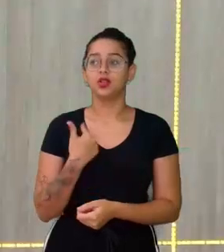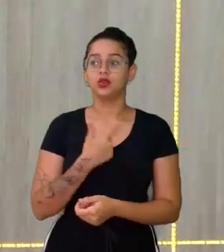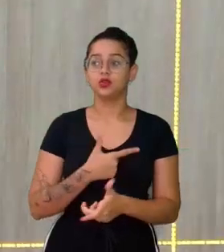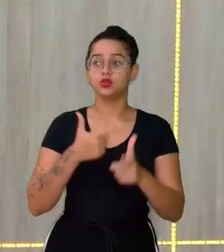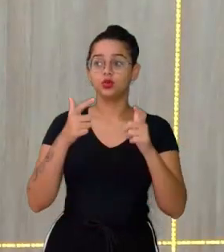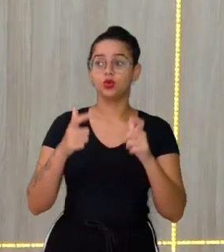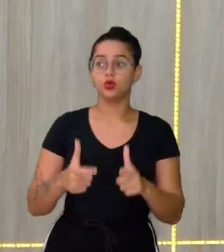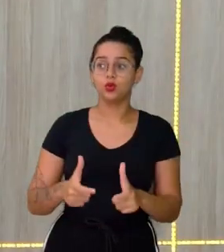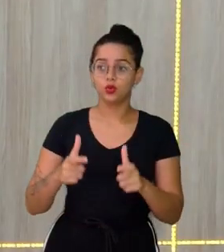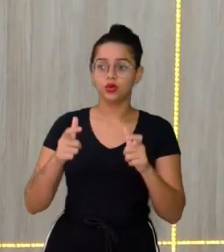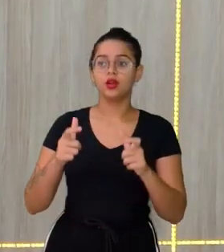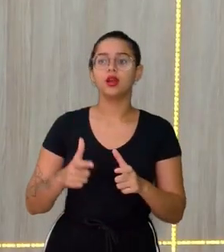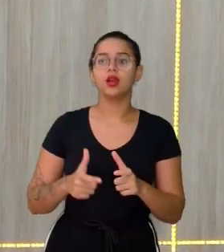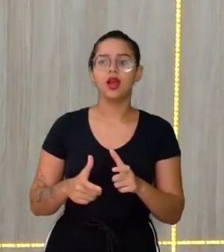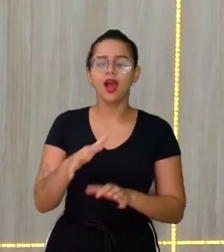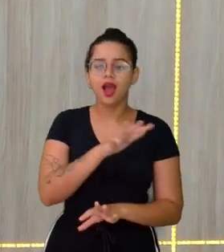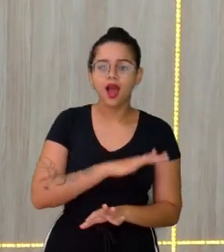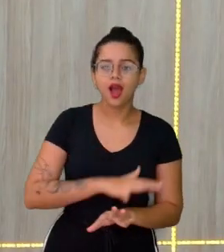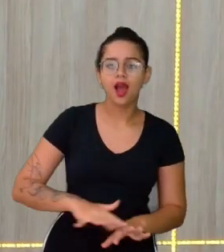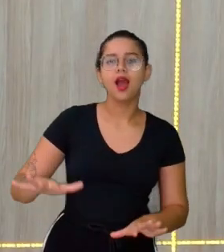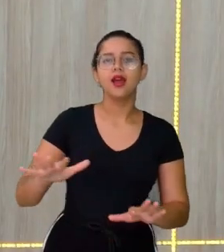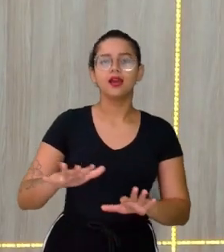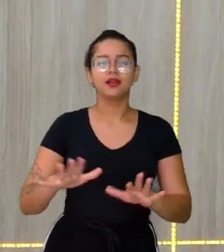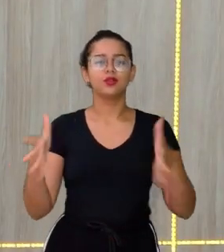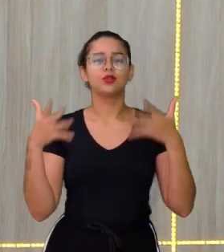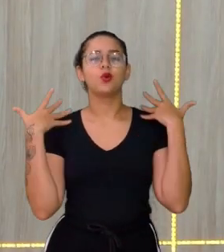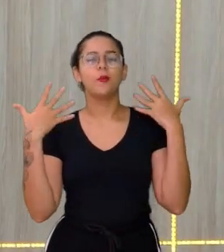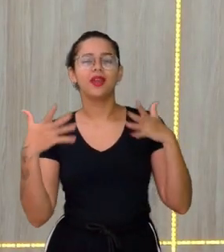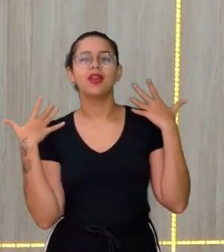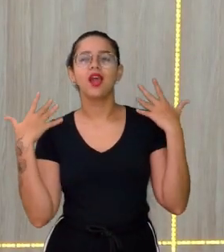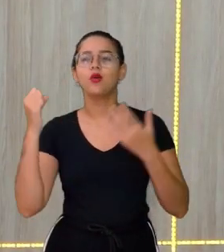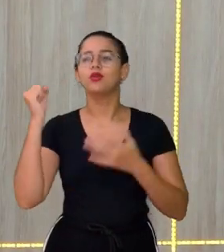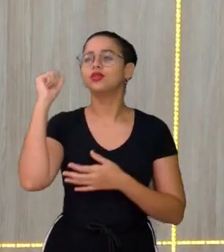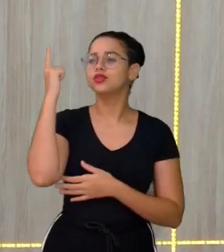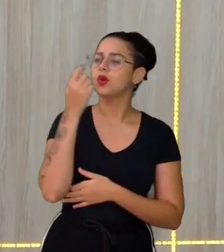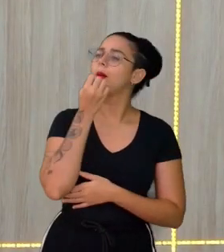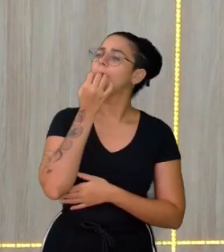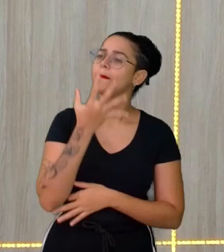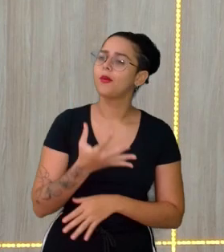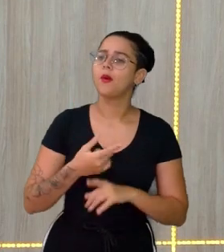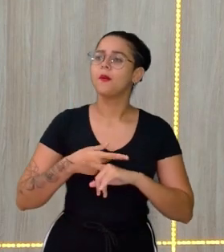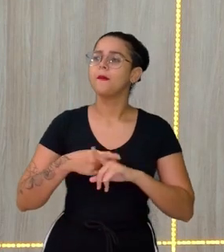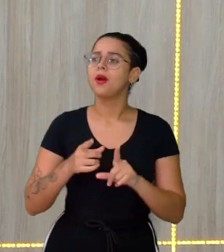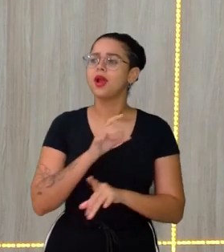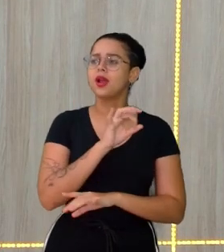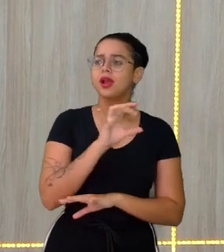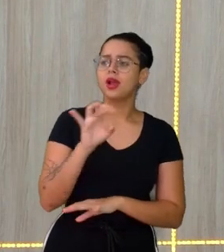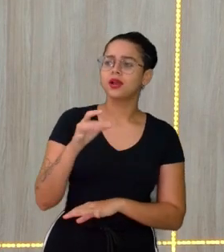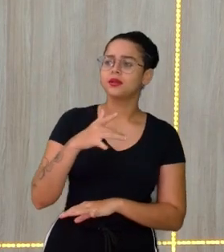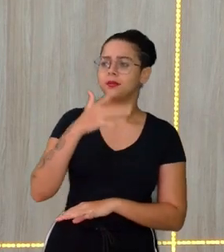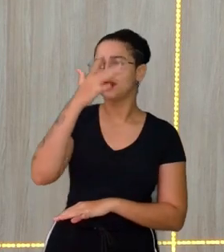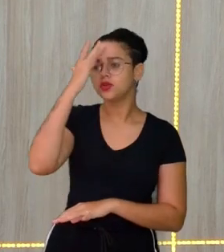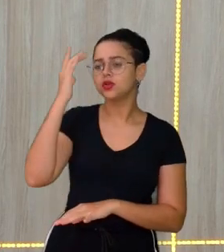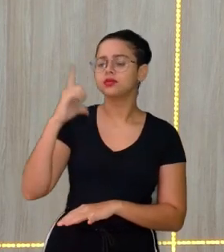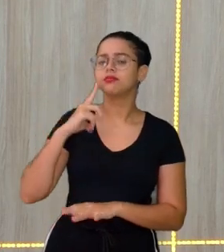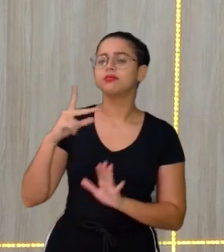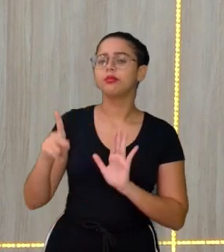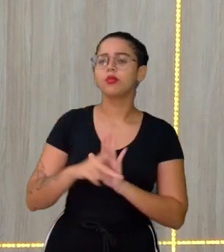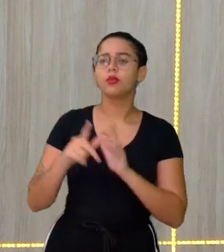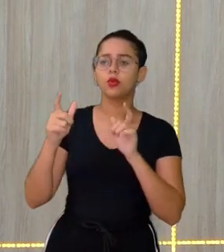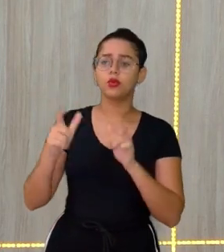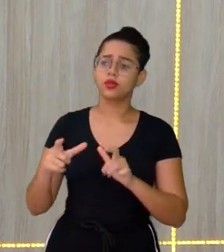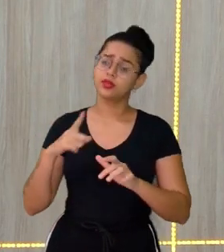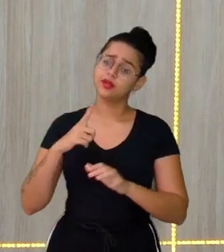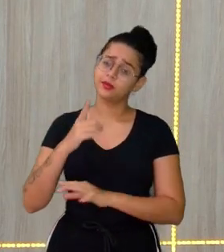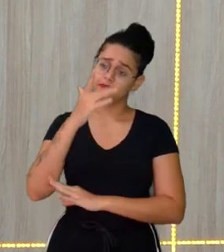Ambudância De sol Favorece Tudo isso Isso é bom Mas cada pessoa Tem o seu lugar Então Tem